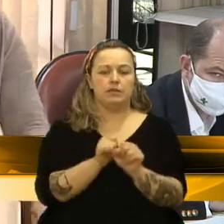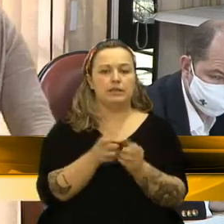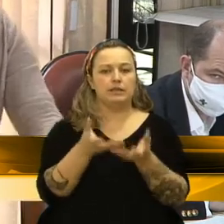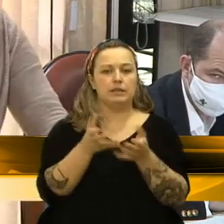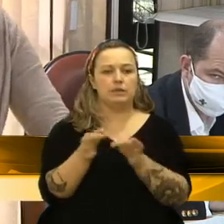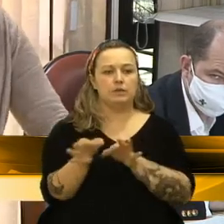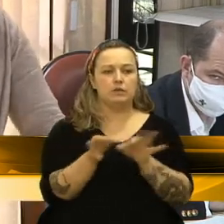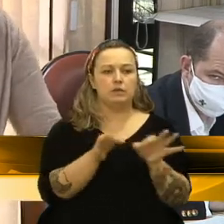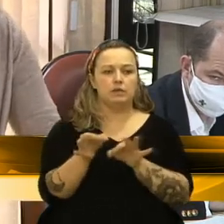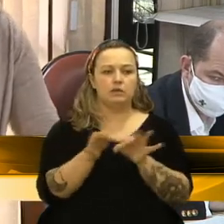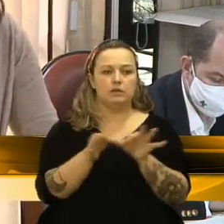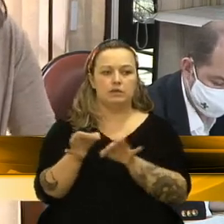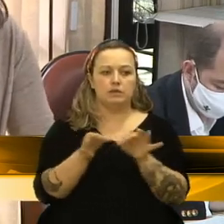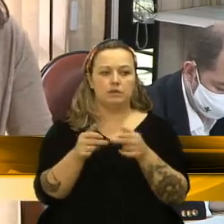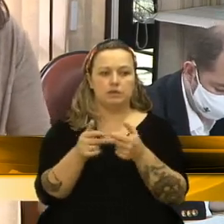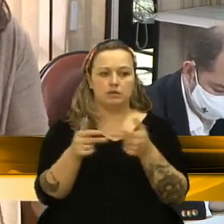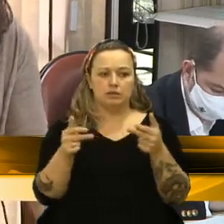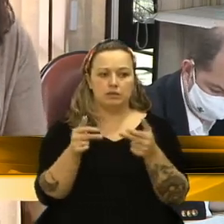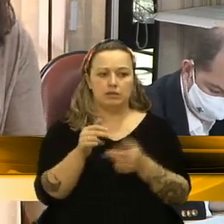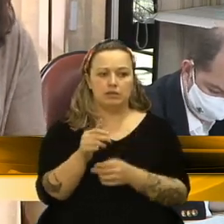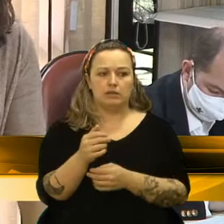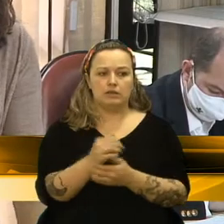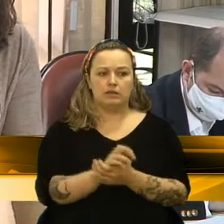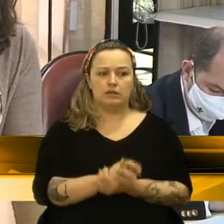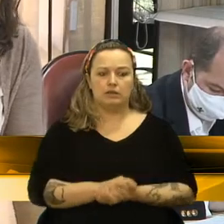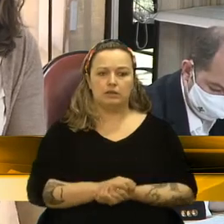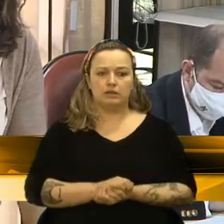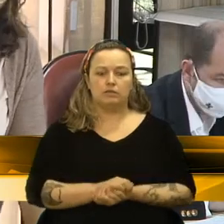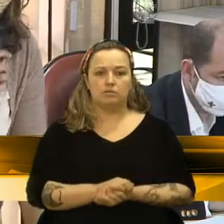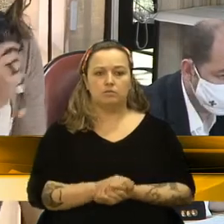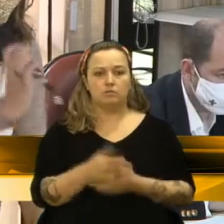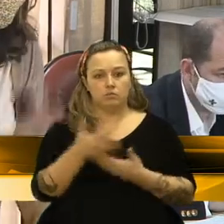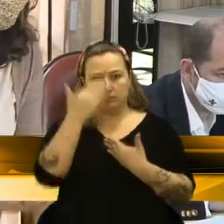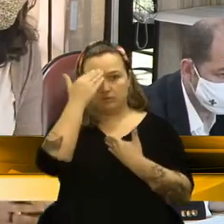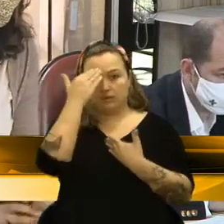nova cobrança. Então, é isso. Obrigada.